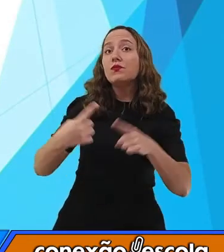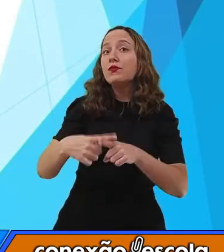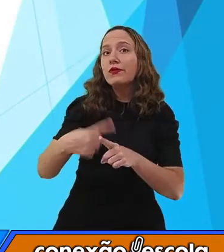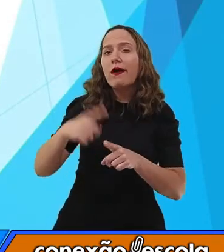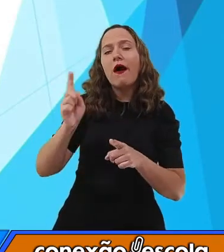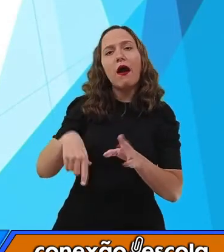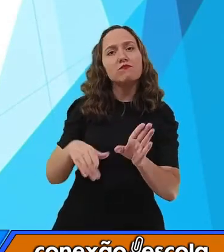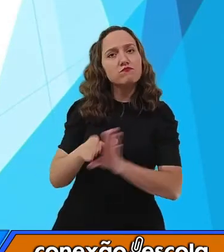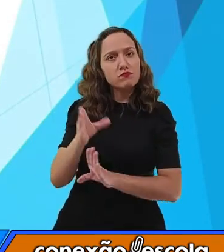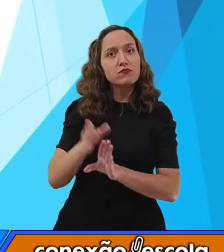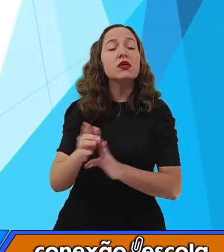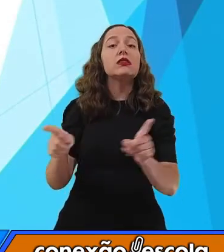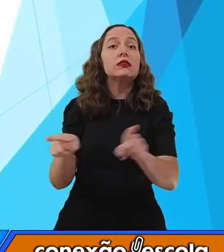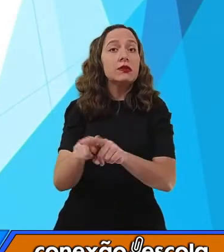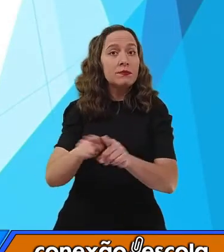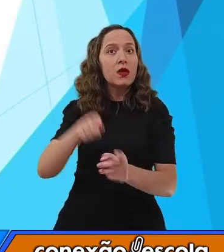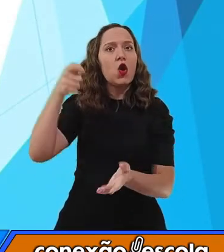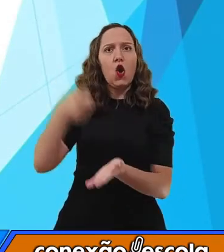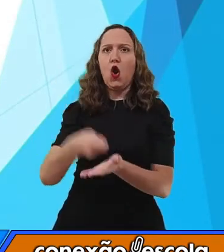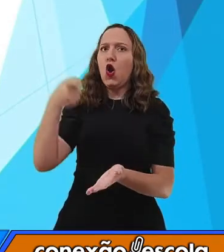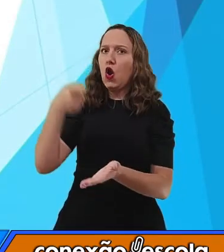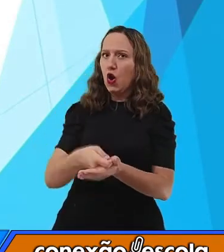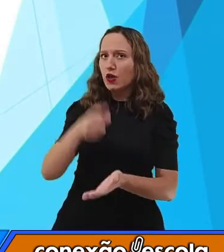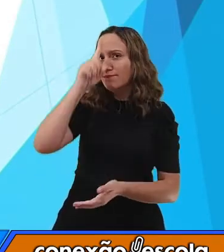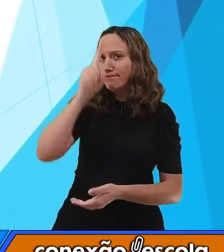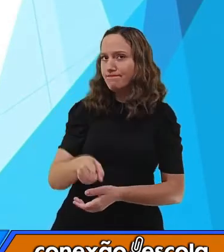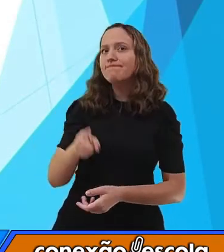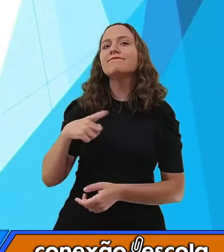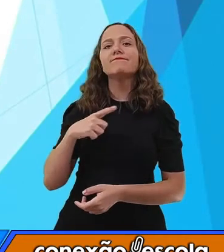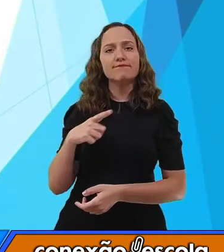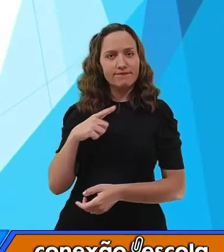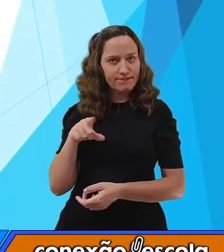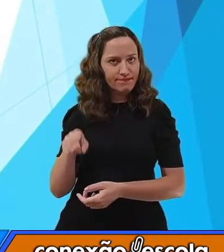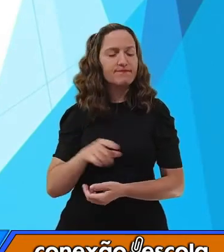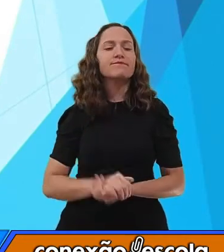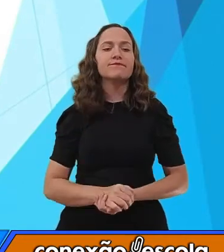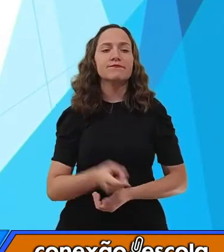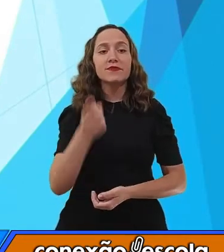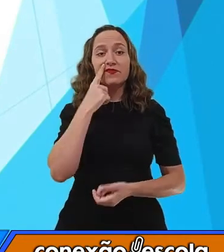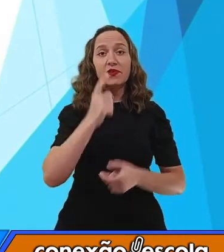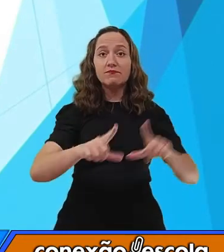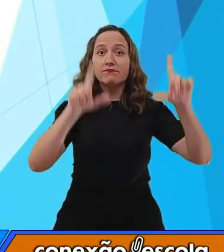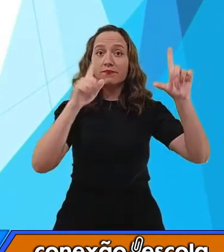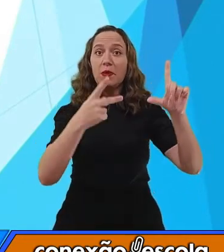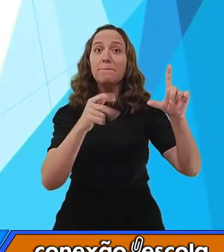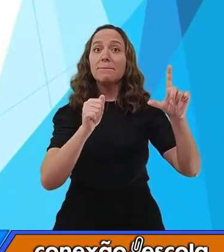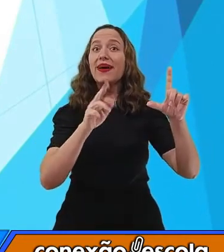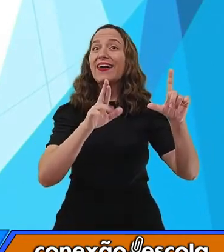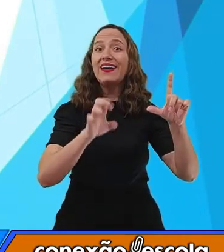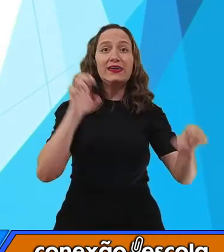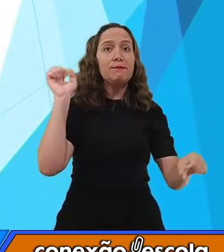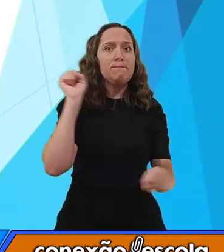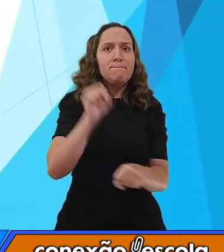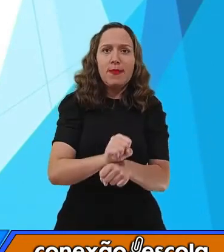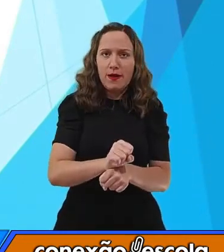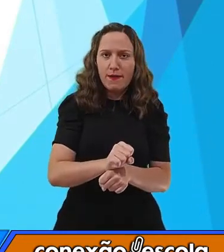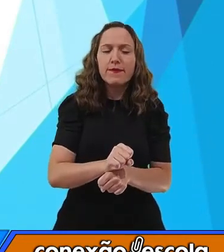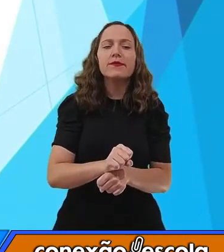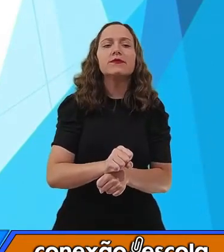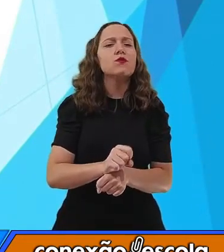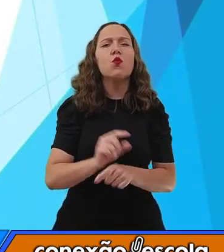né? Mas também está dando uma certa ordem, né? Olha isso aí, Pare. Essa placa R1,